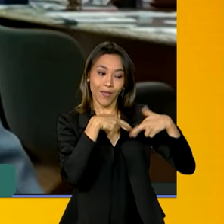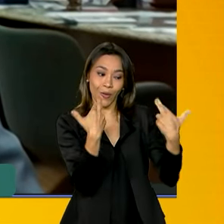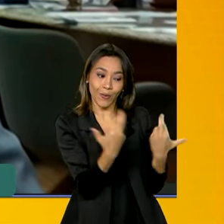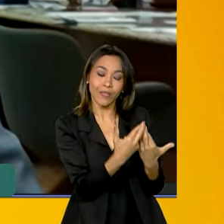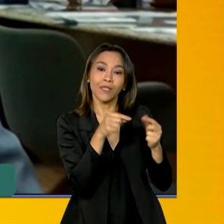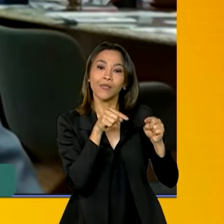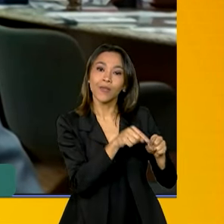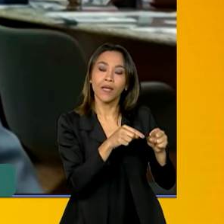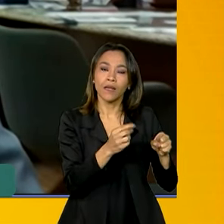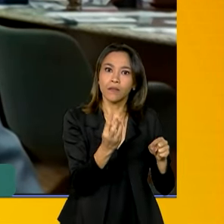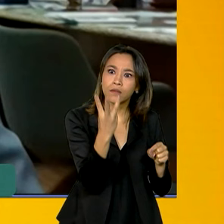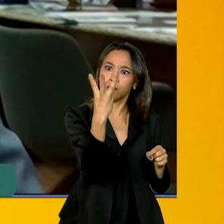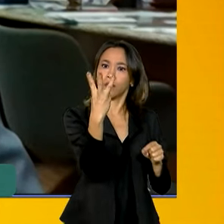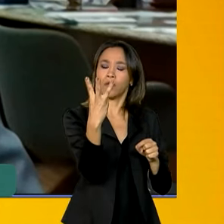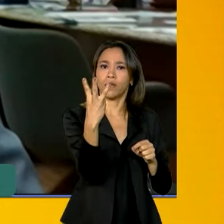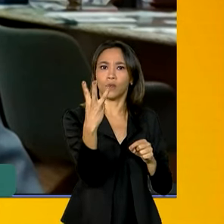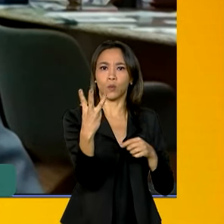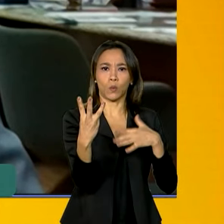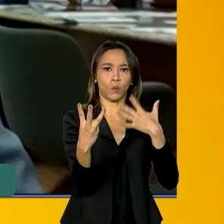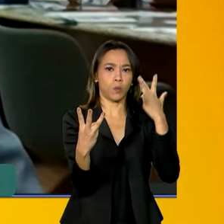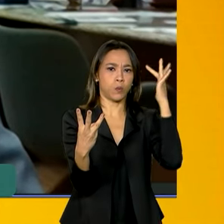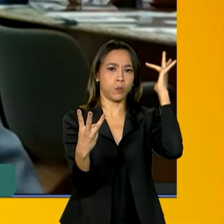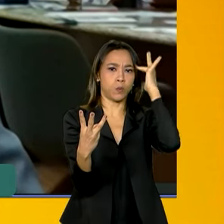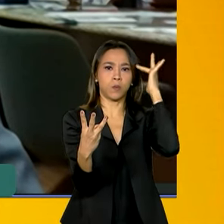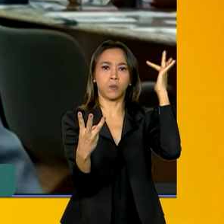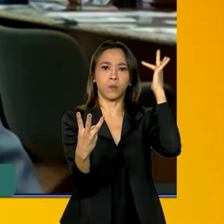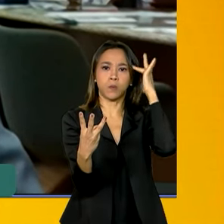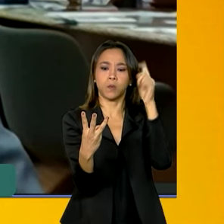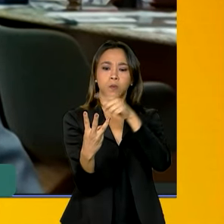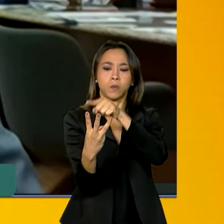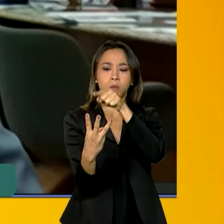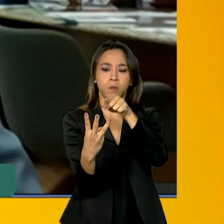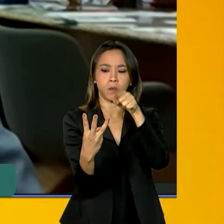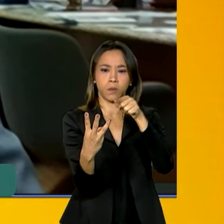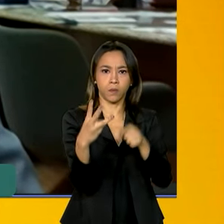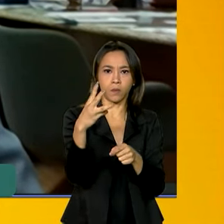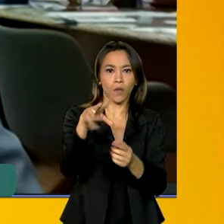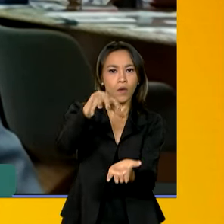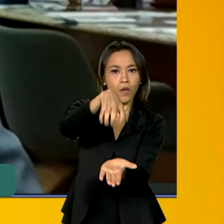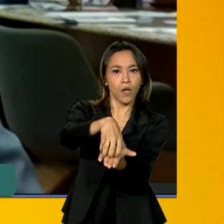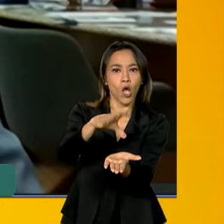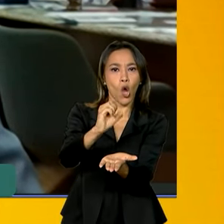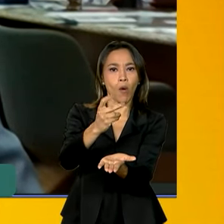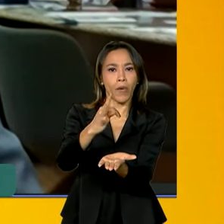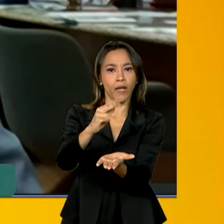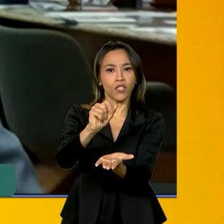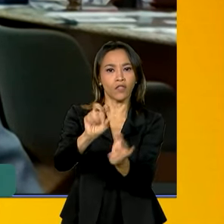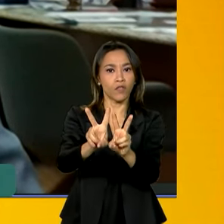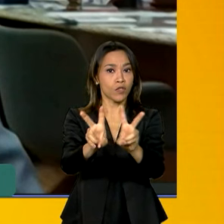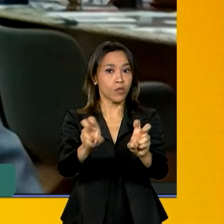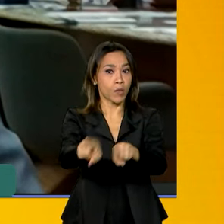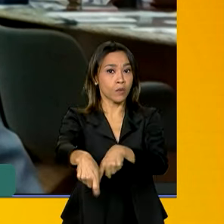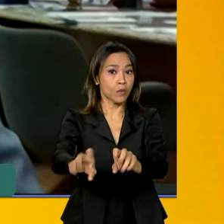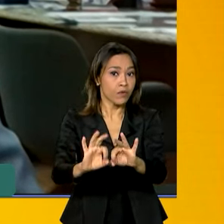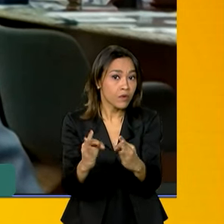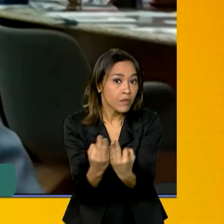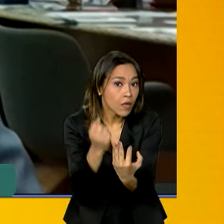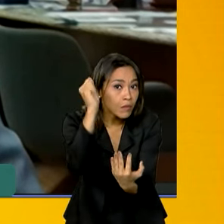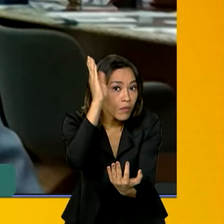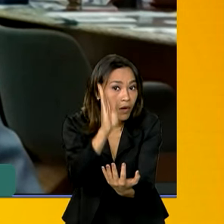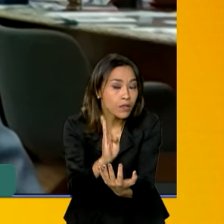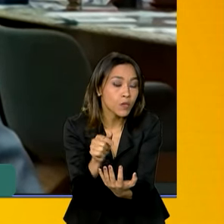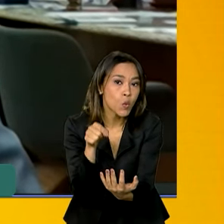digamos, grandes organizações de cooperativas do agricultor familiar no Brasil. Uma